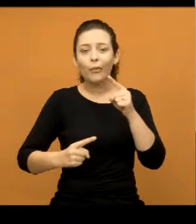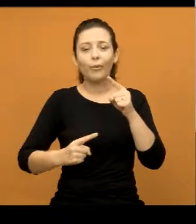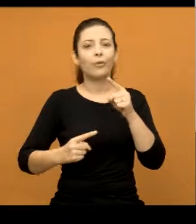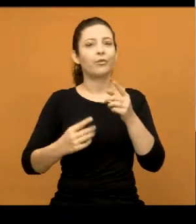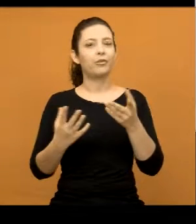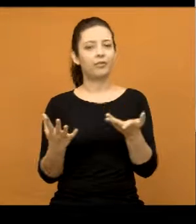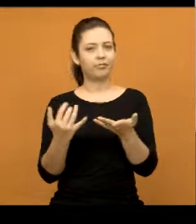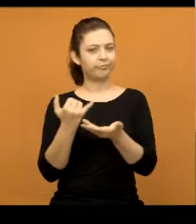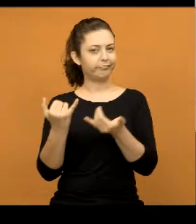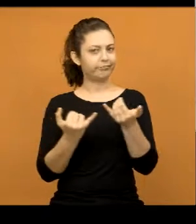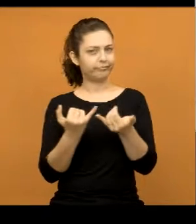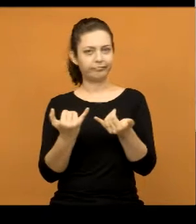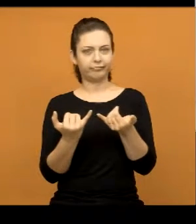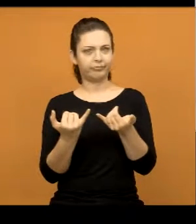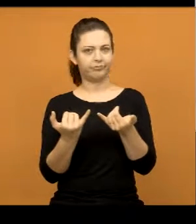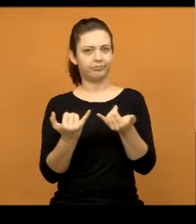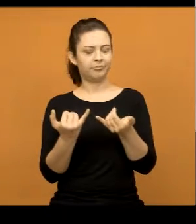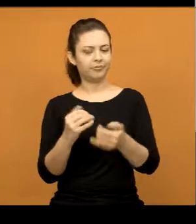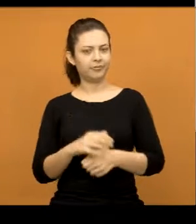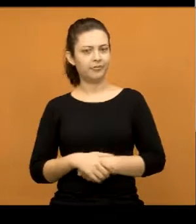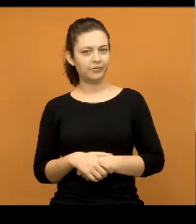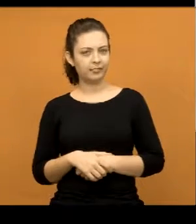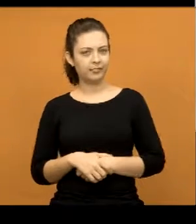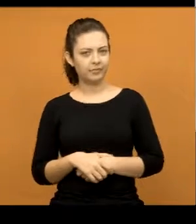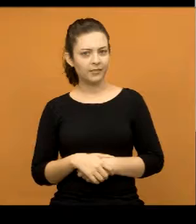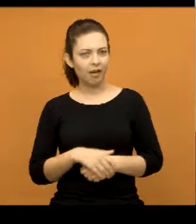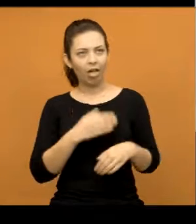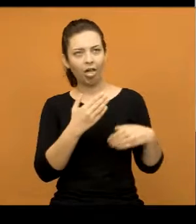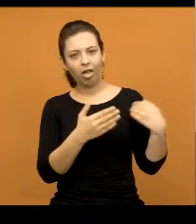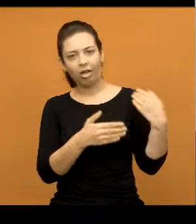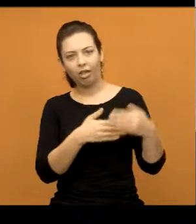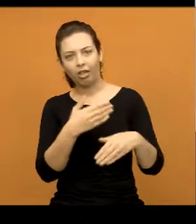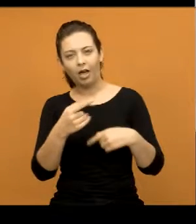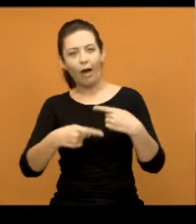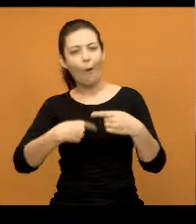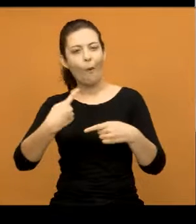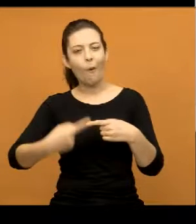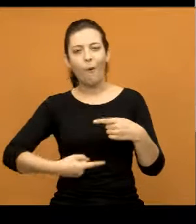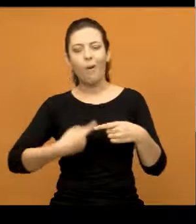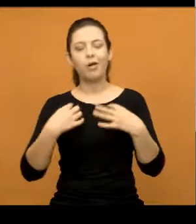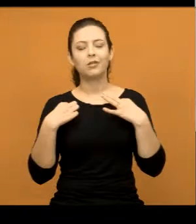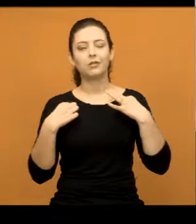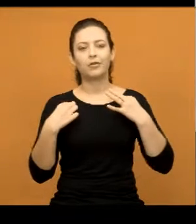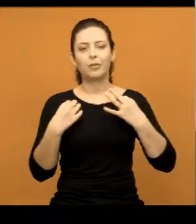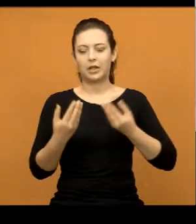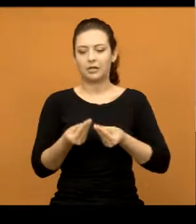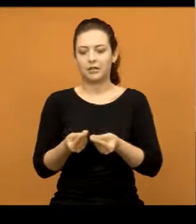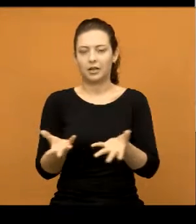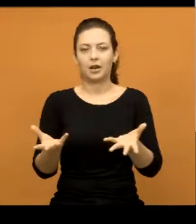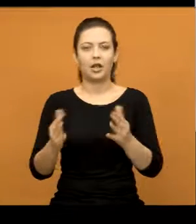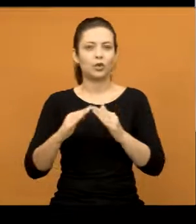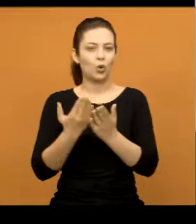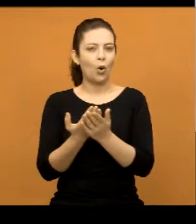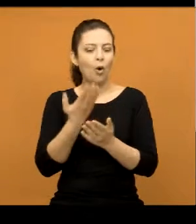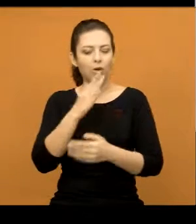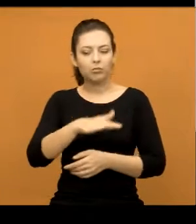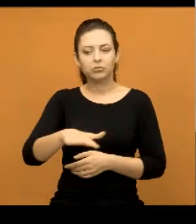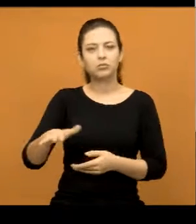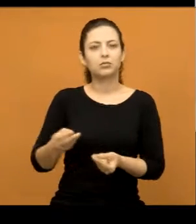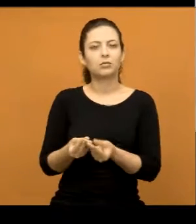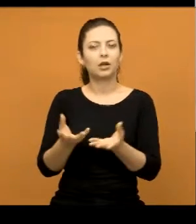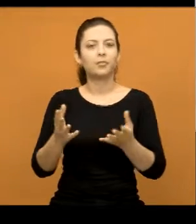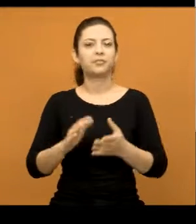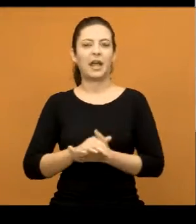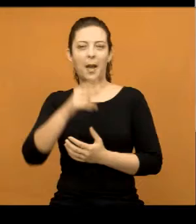brincadeira o que está acontecendo com essa novela dos uniformes. E eu espero que realmente, eu vi aí até a prefeitura se manifestando,